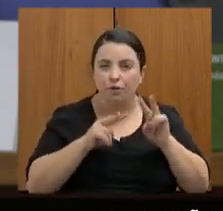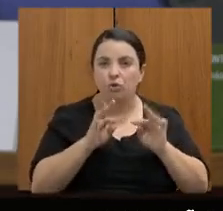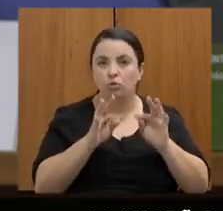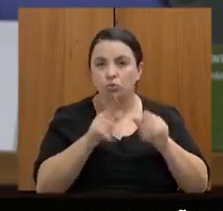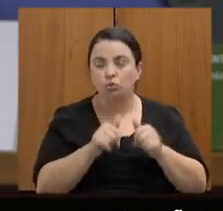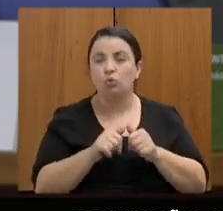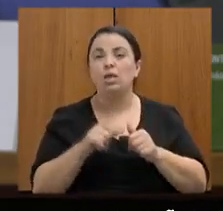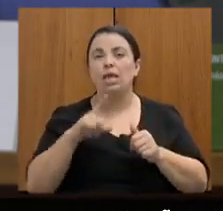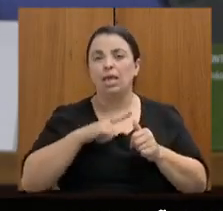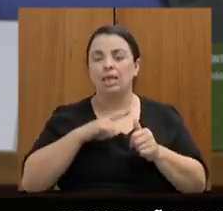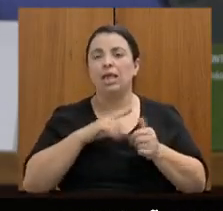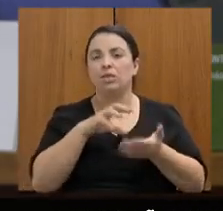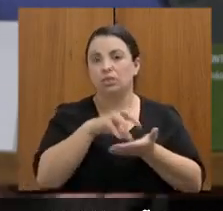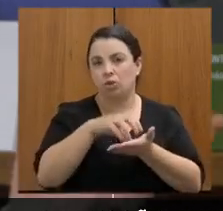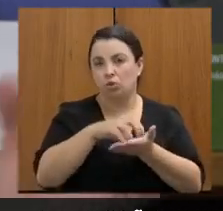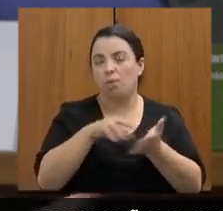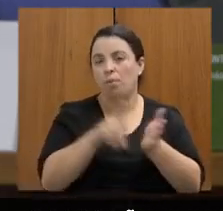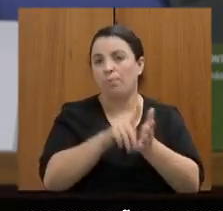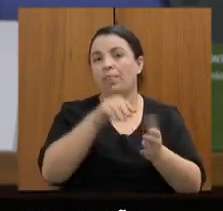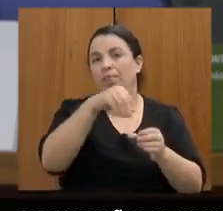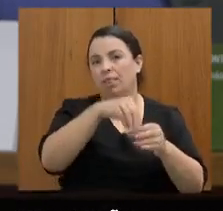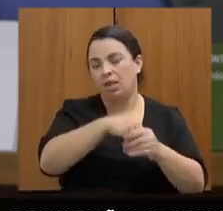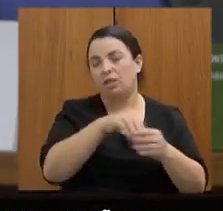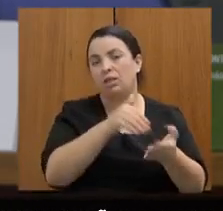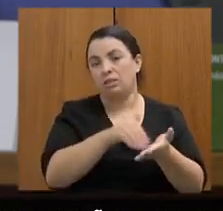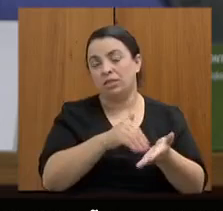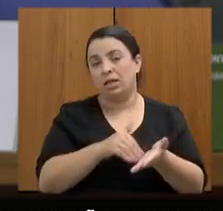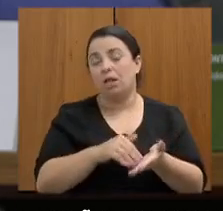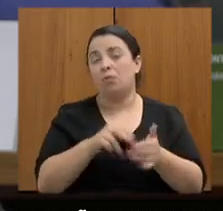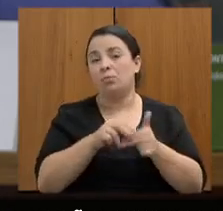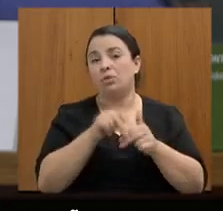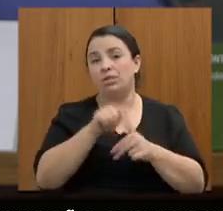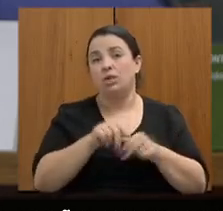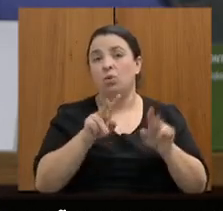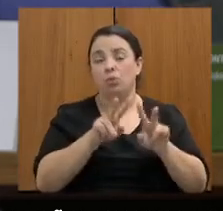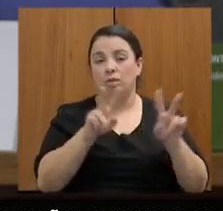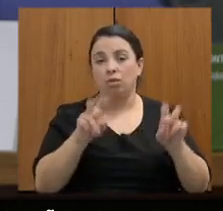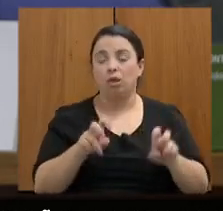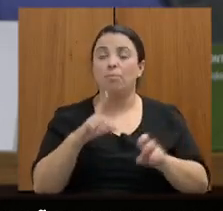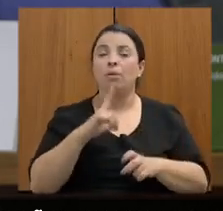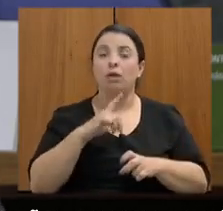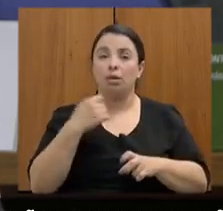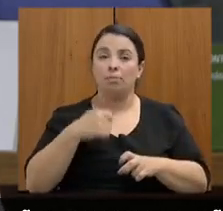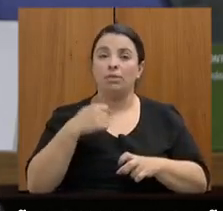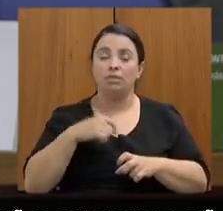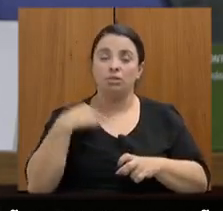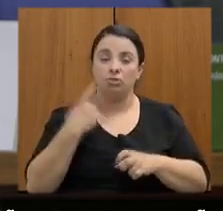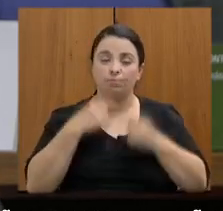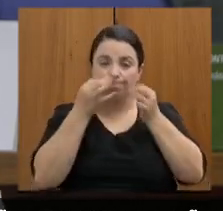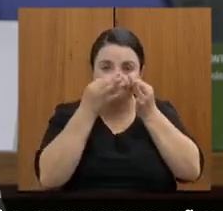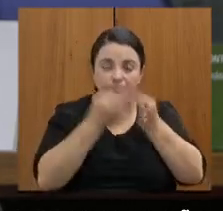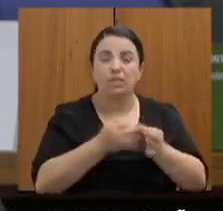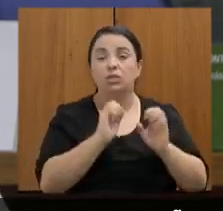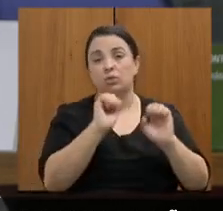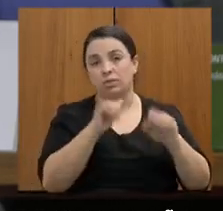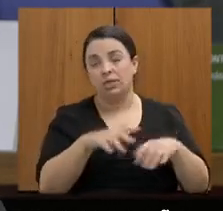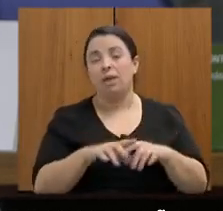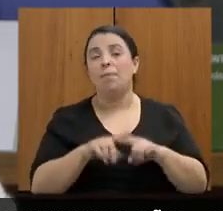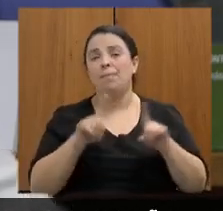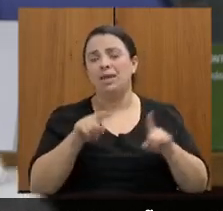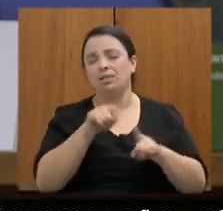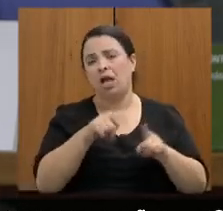setorial de controle interno da secretaria porque realmente é um tema que demanda toda a nossa atenção mas foi feito de forma